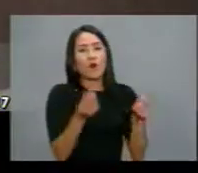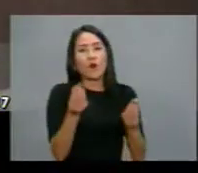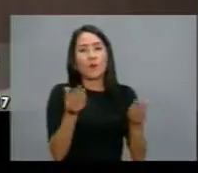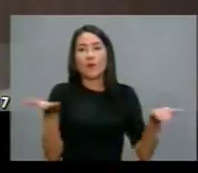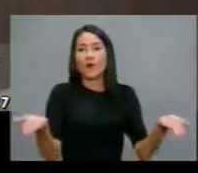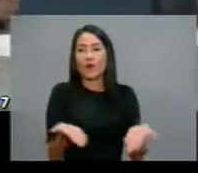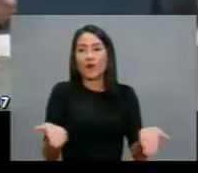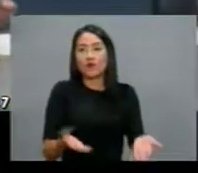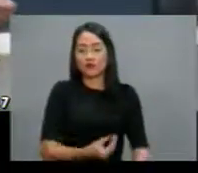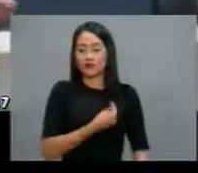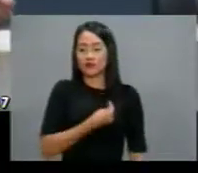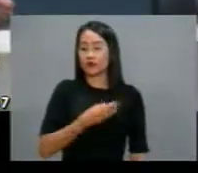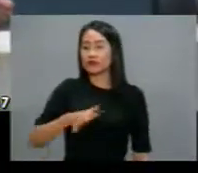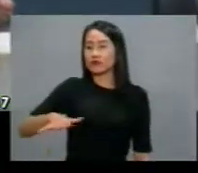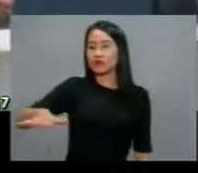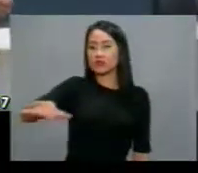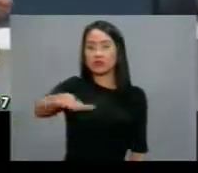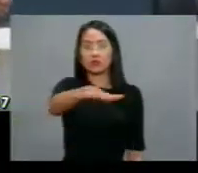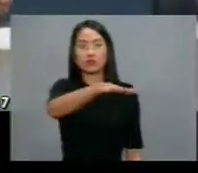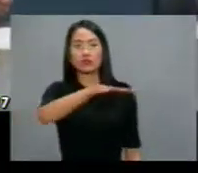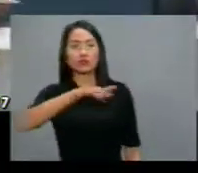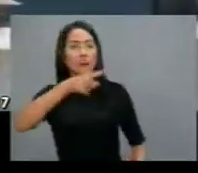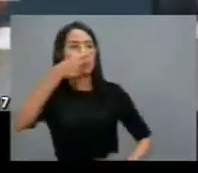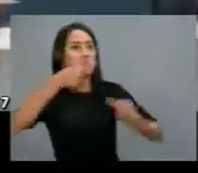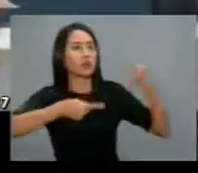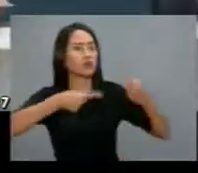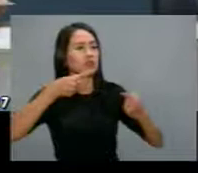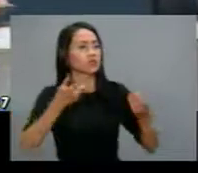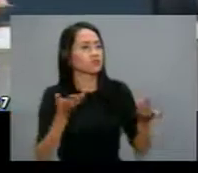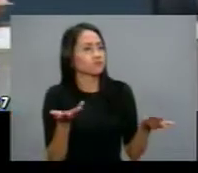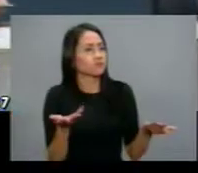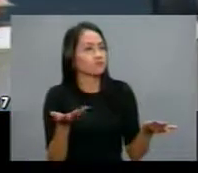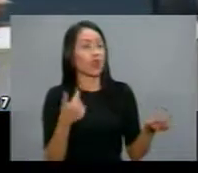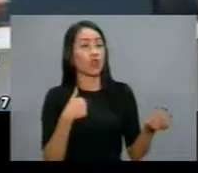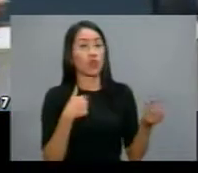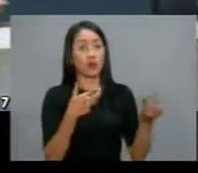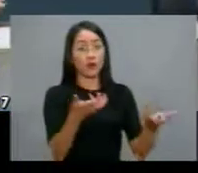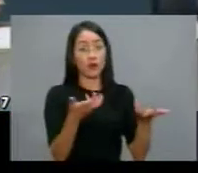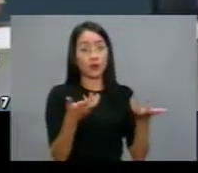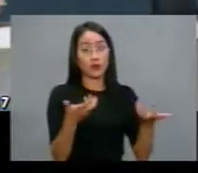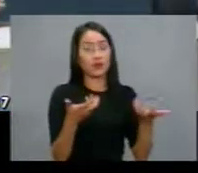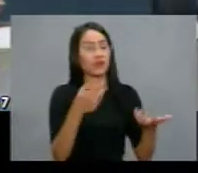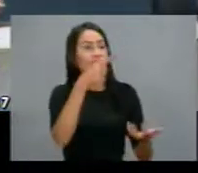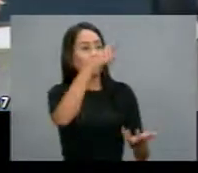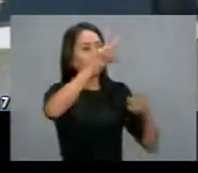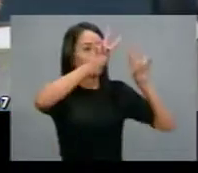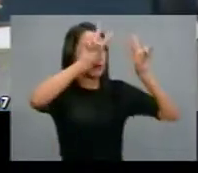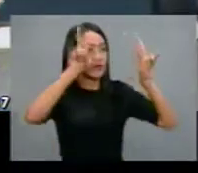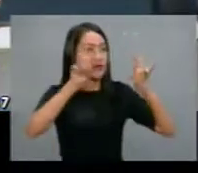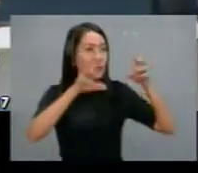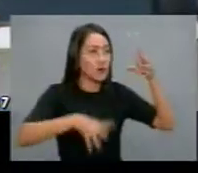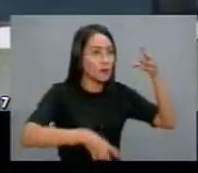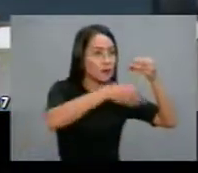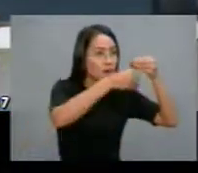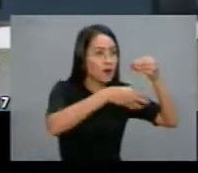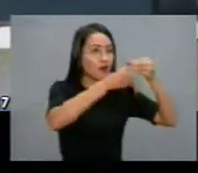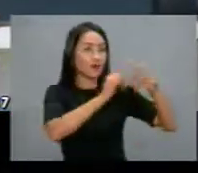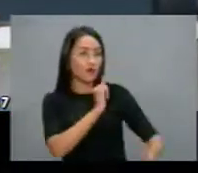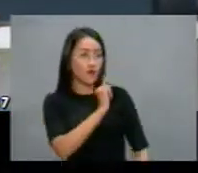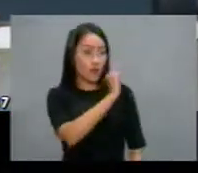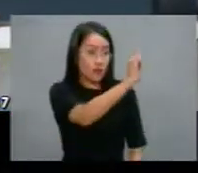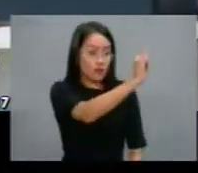que nós vivemos. e eu queria, de alguma forma, poder aqui entrar no seu pronunciamento com a seguinte informação.